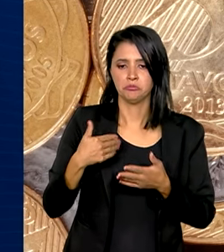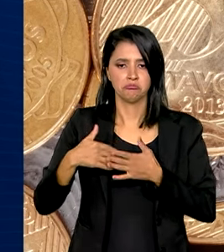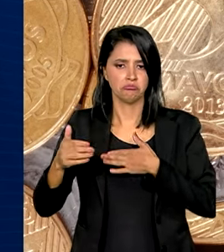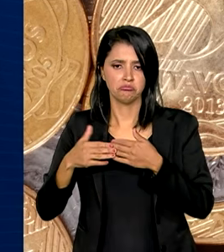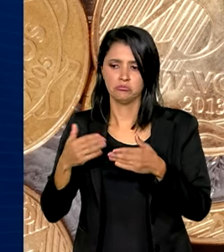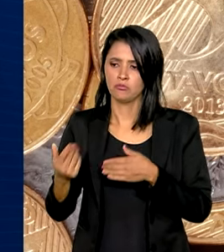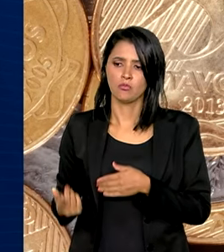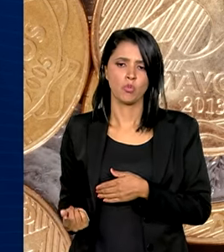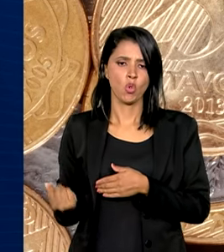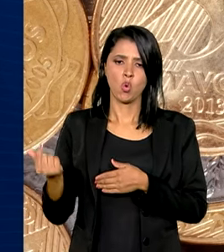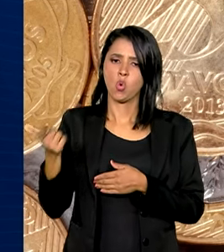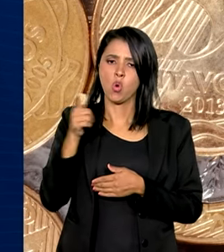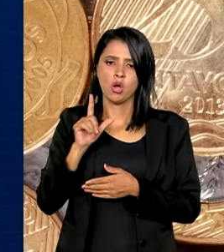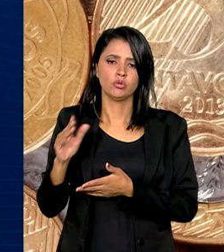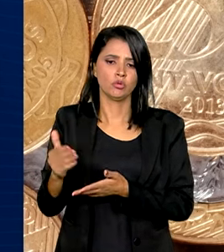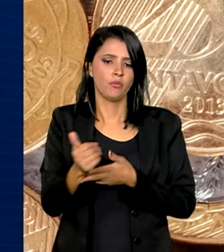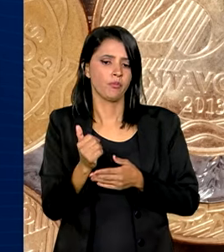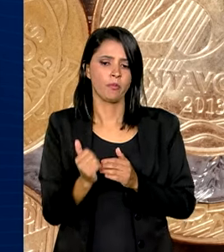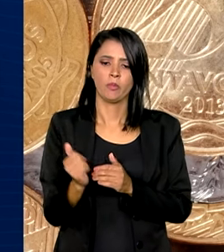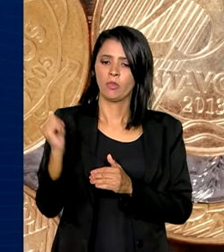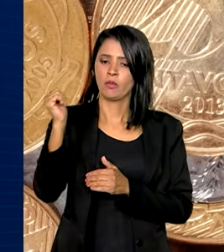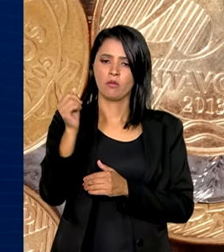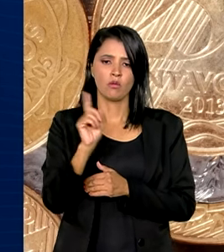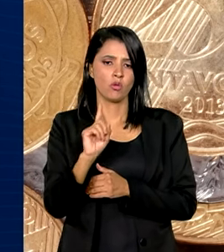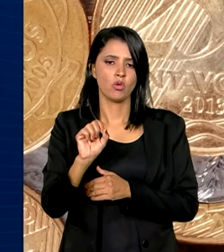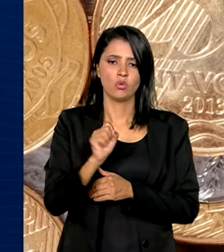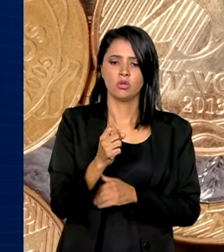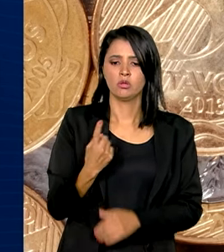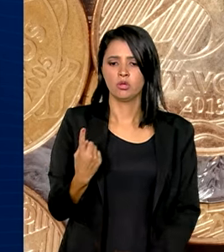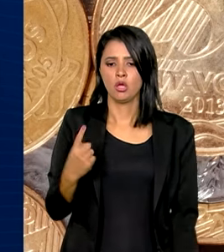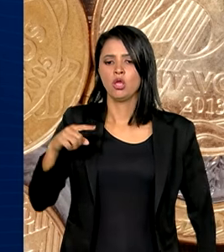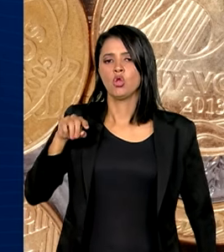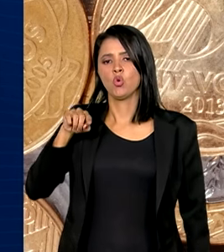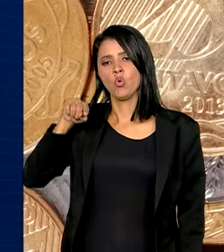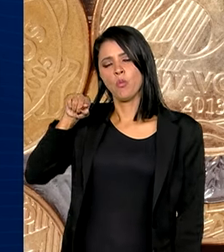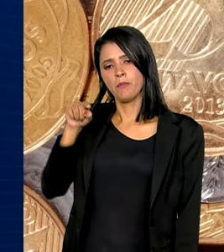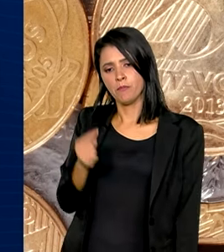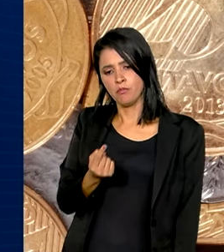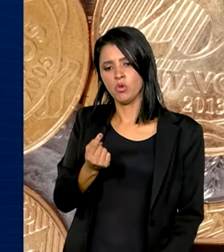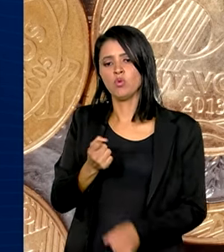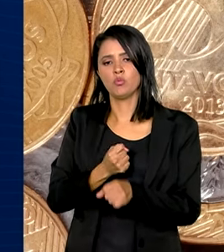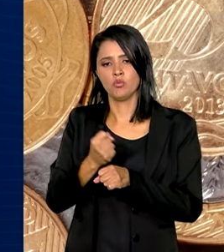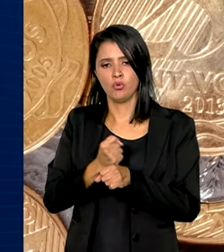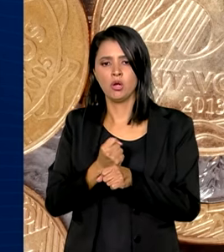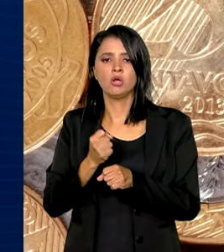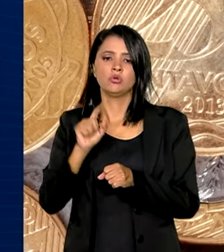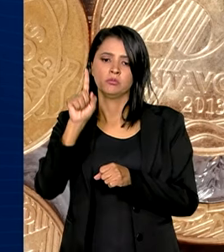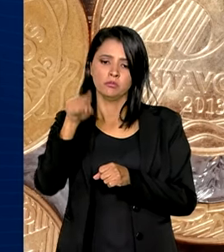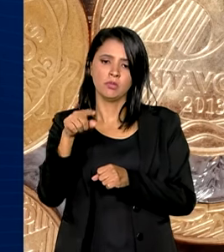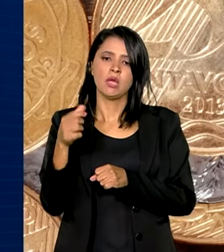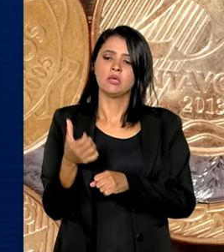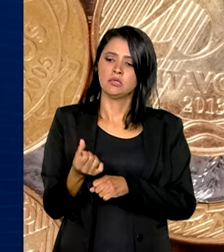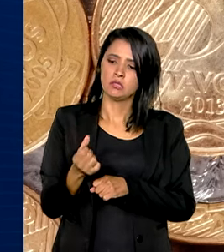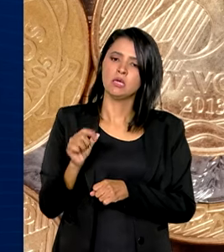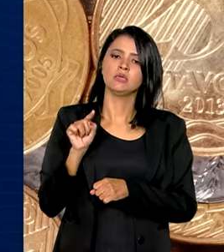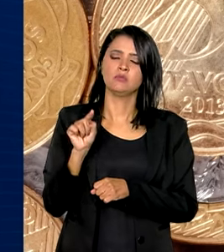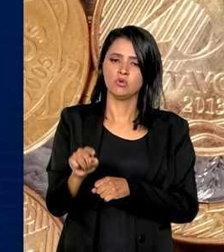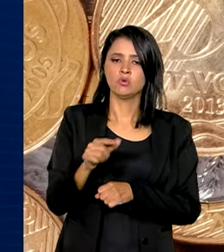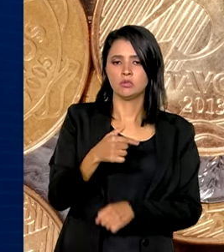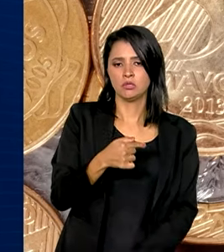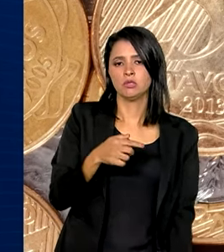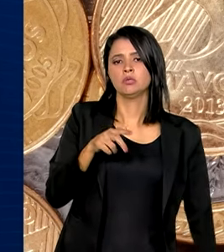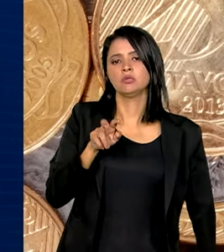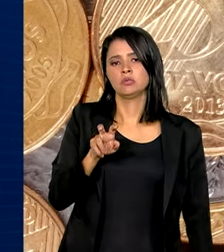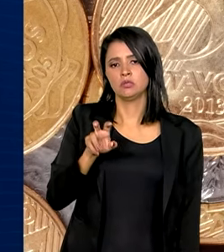faturamento, que não pode ser maior do que R$ 81 mil por ano, o que dá uma média de R$ 6.750